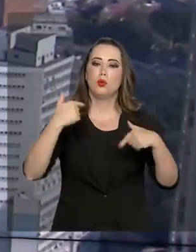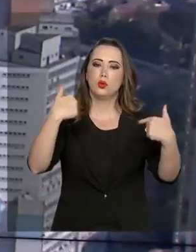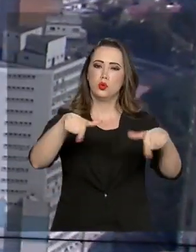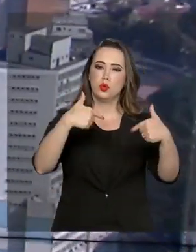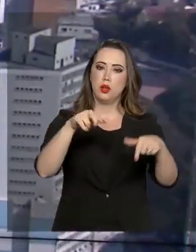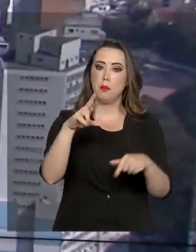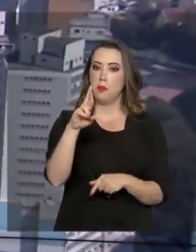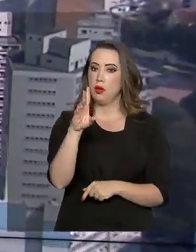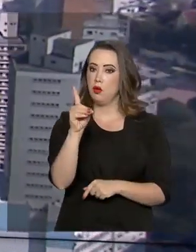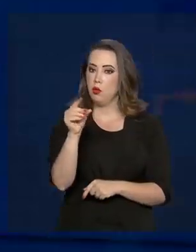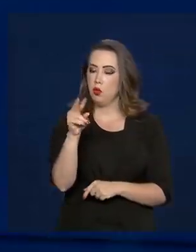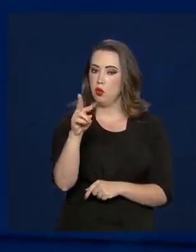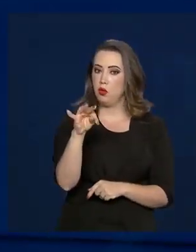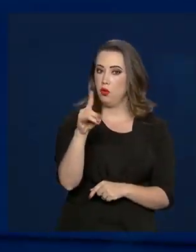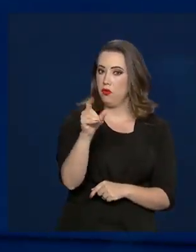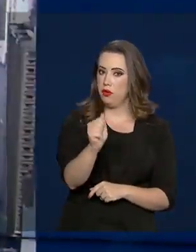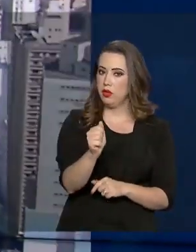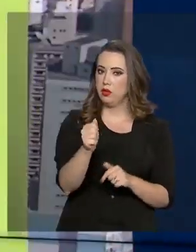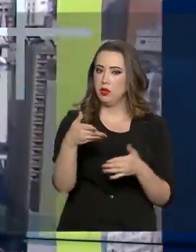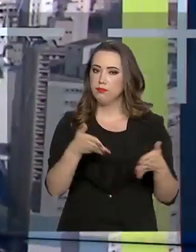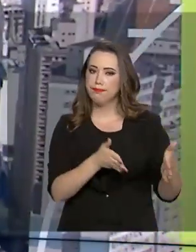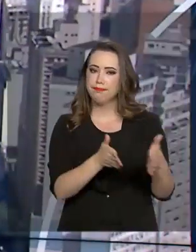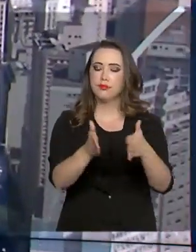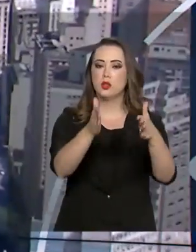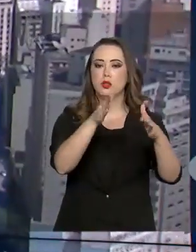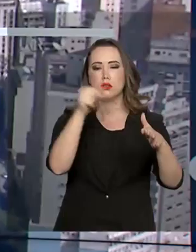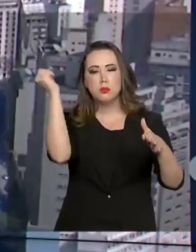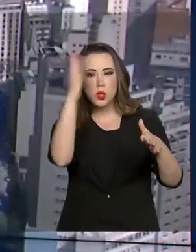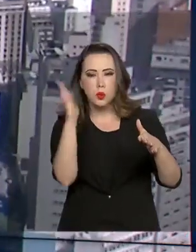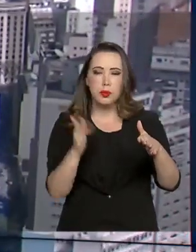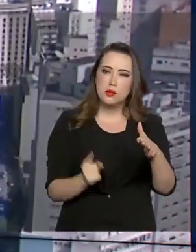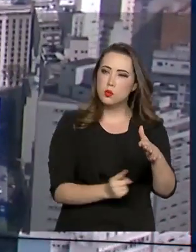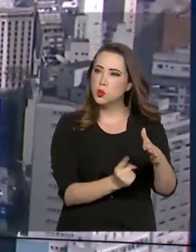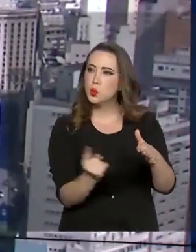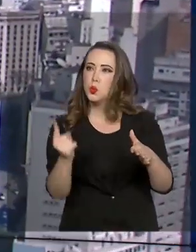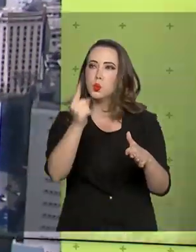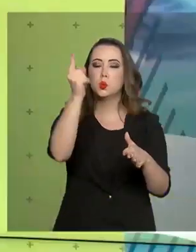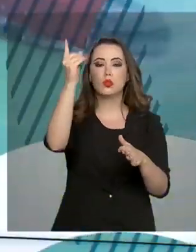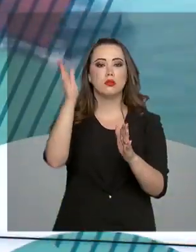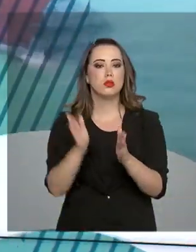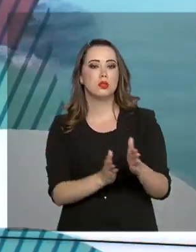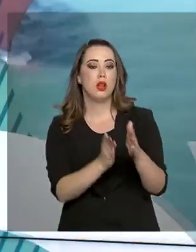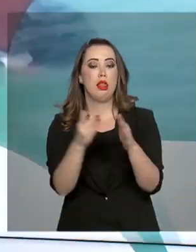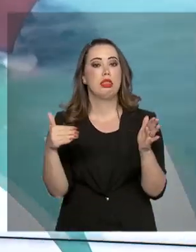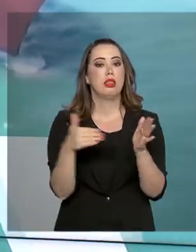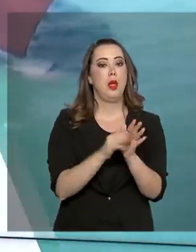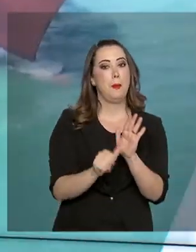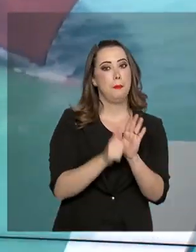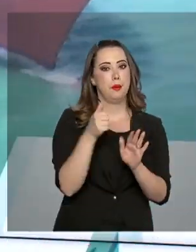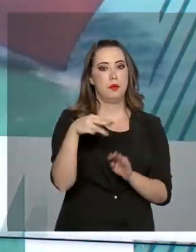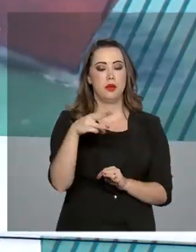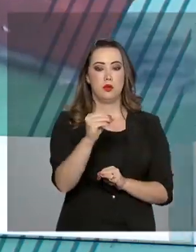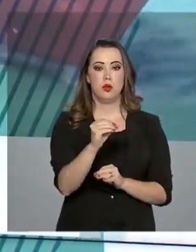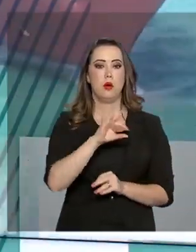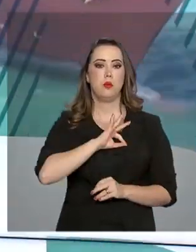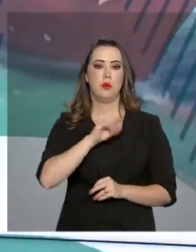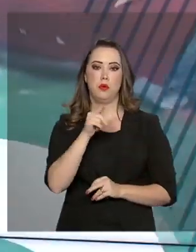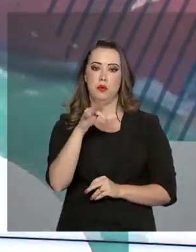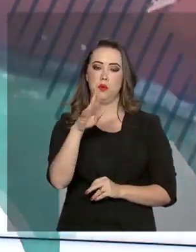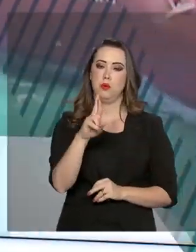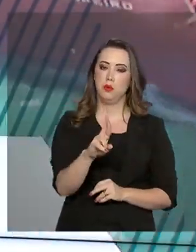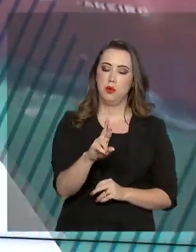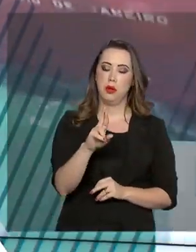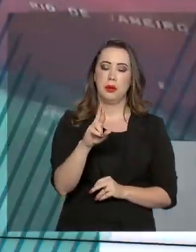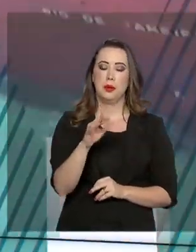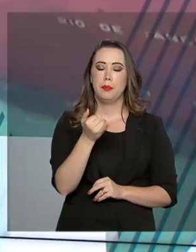operação rodovida nas estradas que cortam o Brasil. Até o dia 1º de março, a Polícia Rodoviária Federal vai trabalhar numa ação